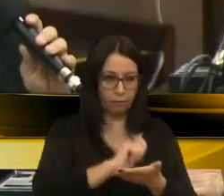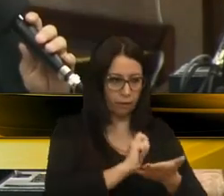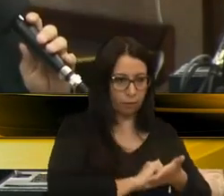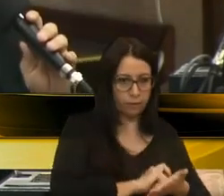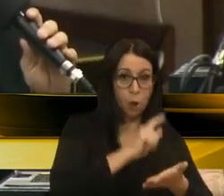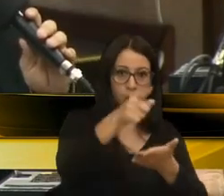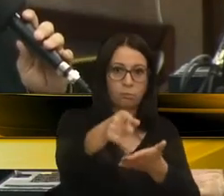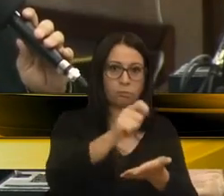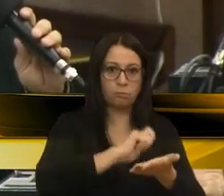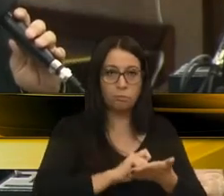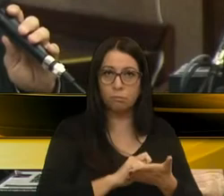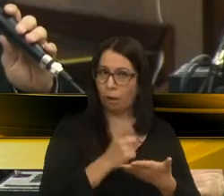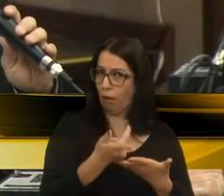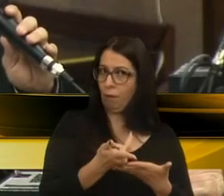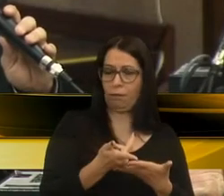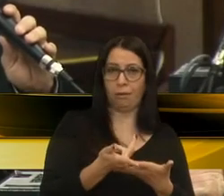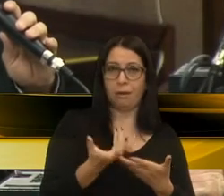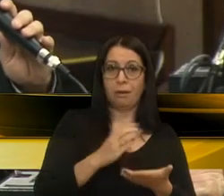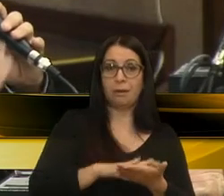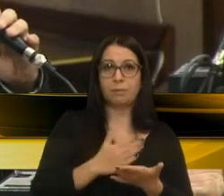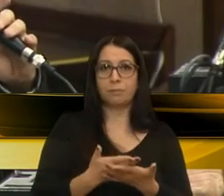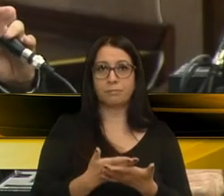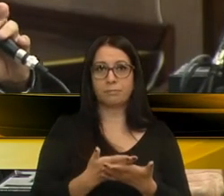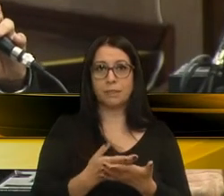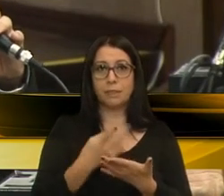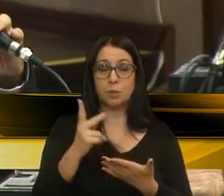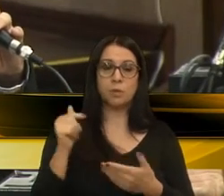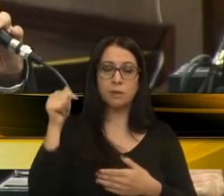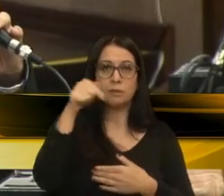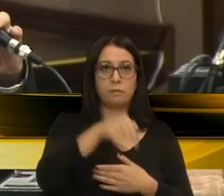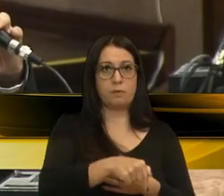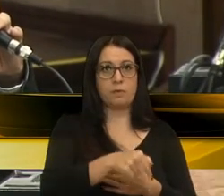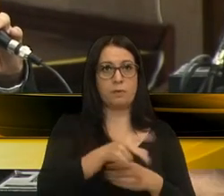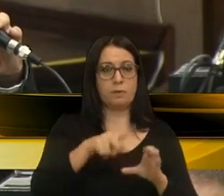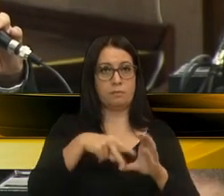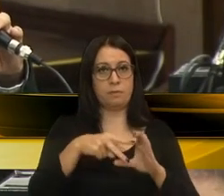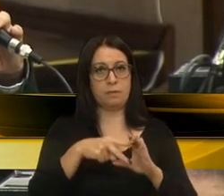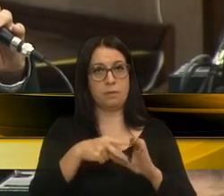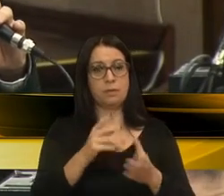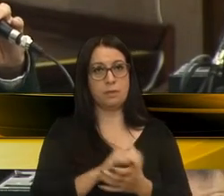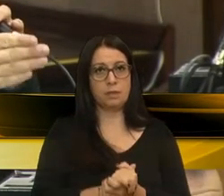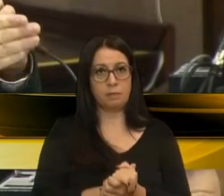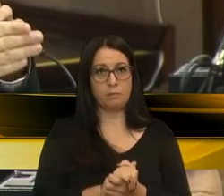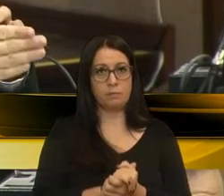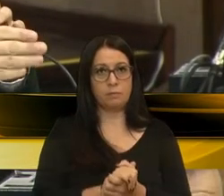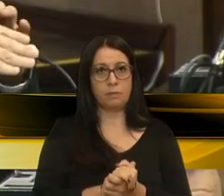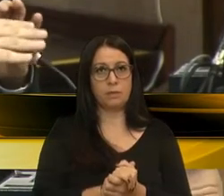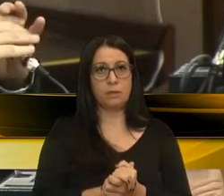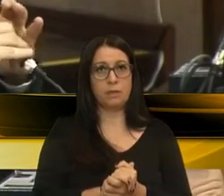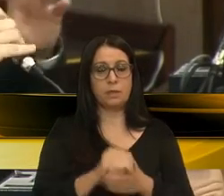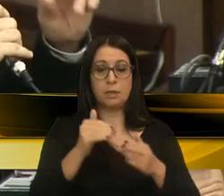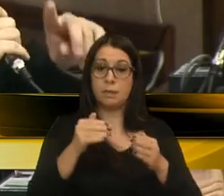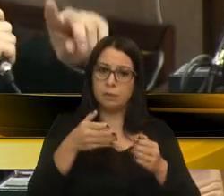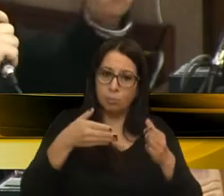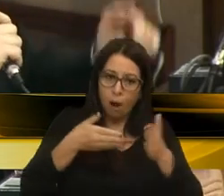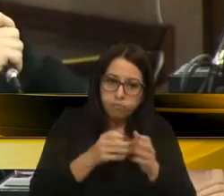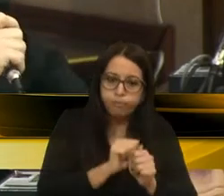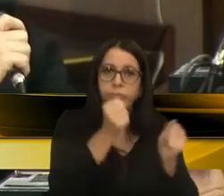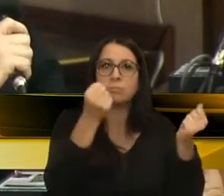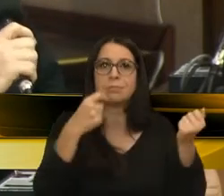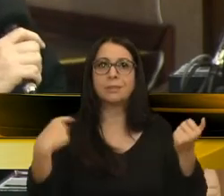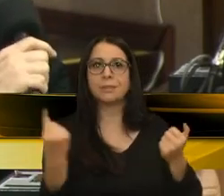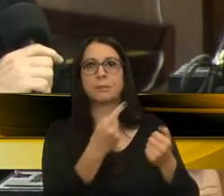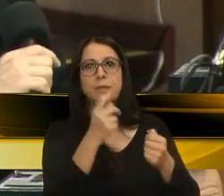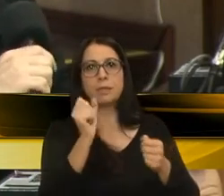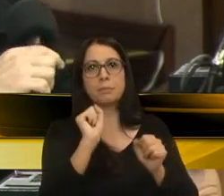aqui, agora é a sua vez. É assim que eu queria que eu interpretasse. Então, a sua vinda aqui na Câmara de Vereadores, vereador, rompe com essa barreira. Mas esperamos que seja em